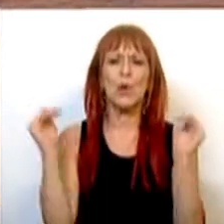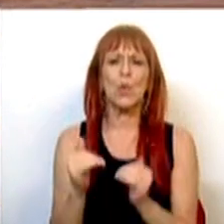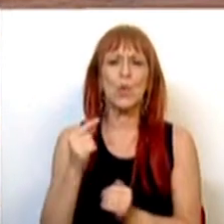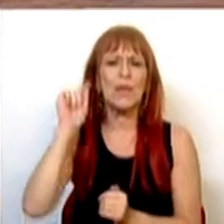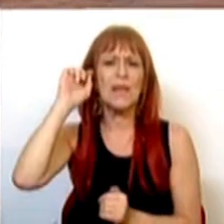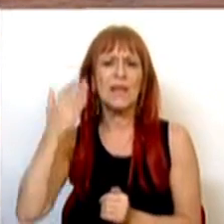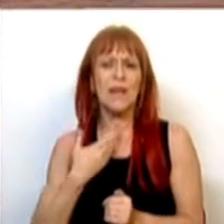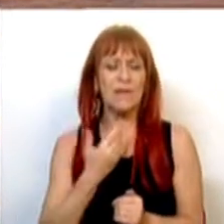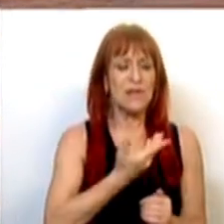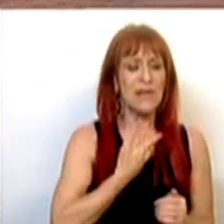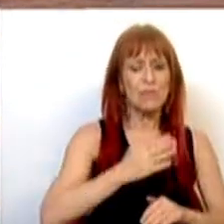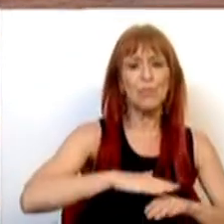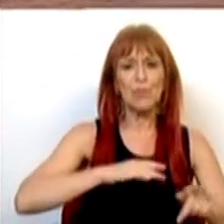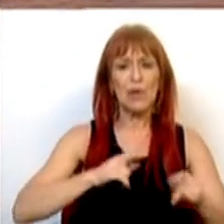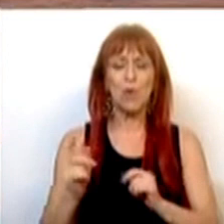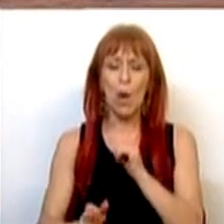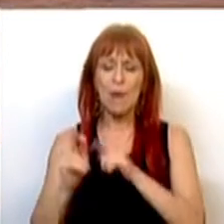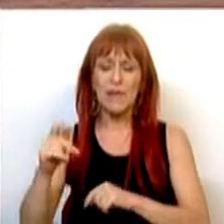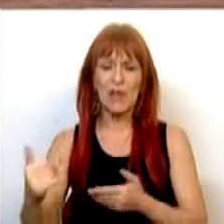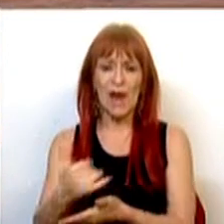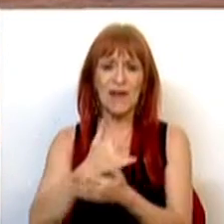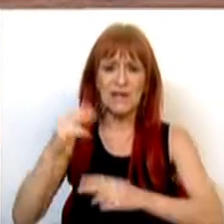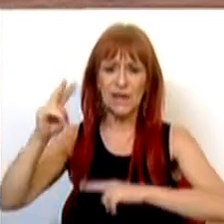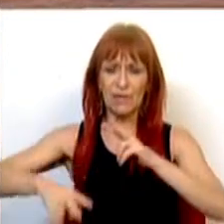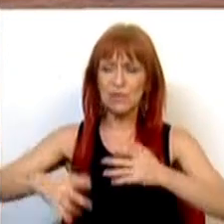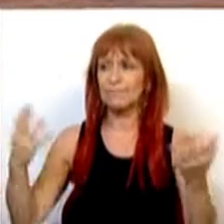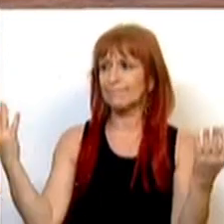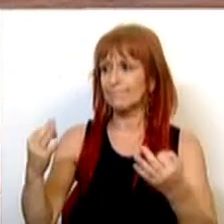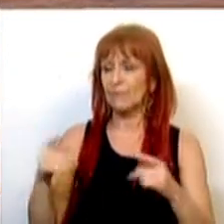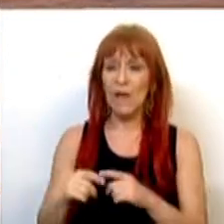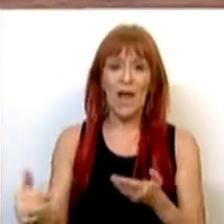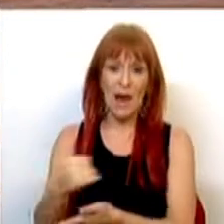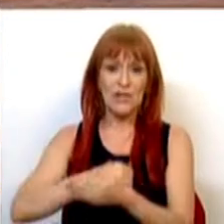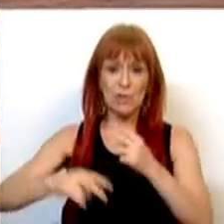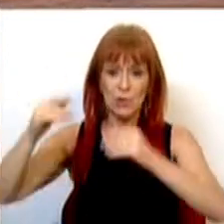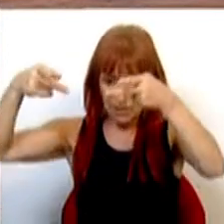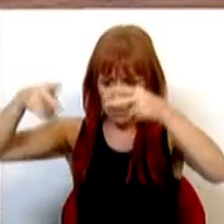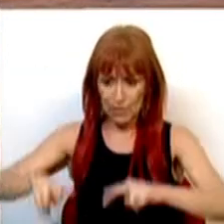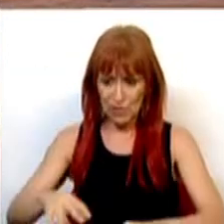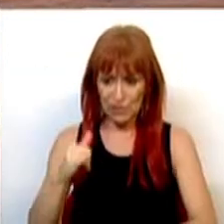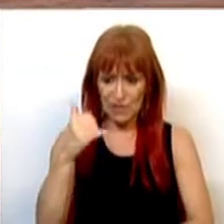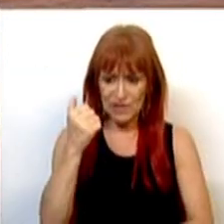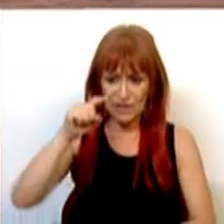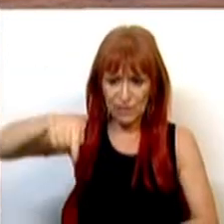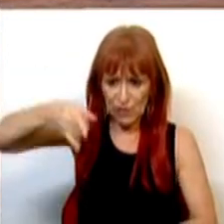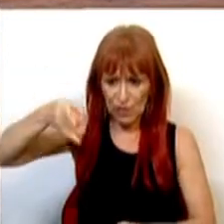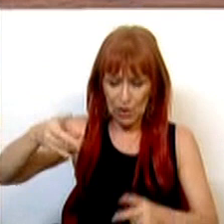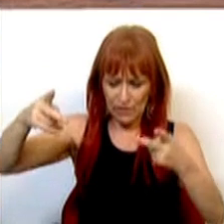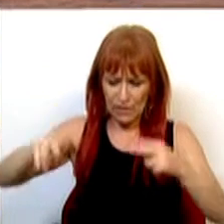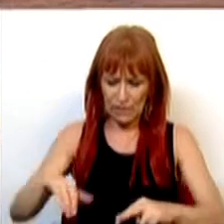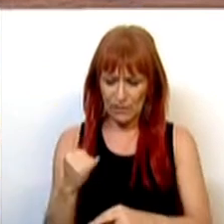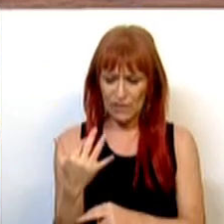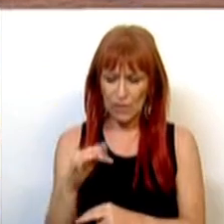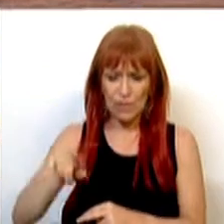déficit e da dívida se fazia à custa do aumento da receita fiscal. De a receita fiscal baixa de 25,9% para 24